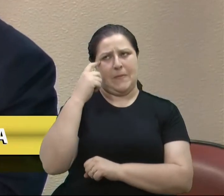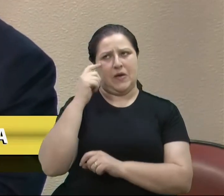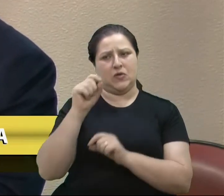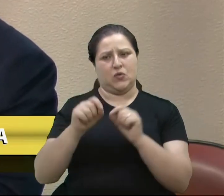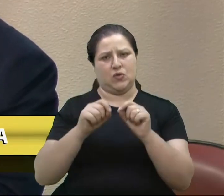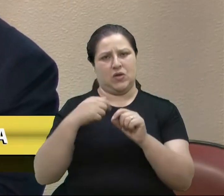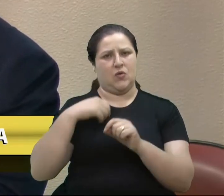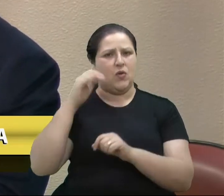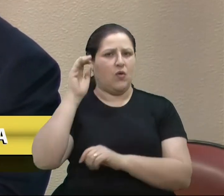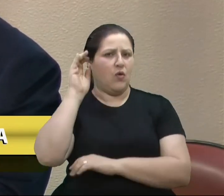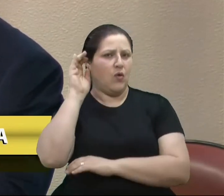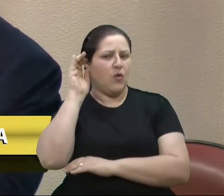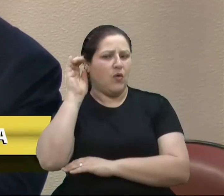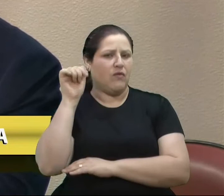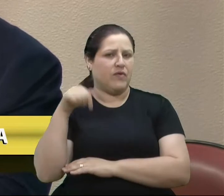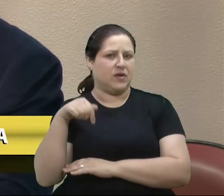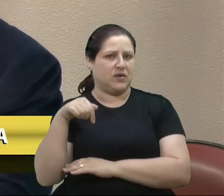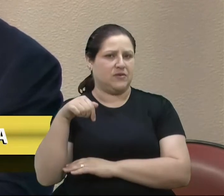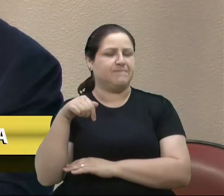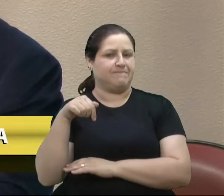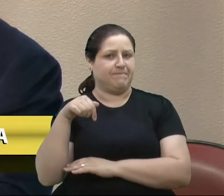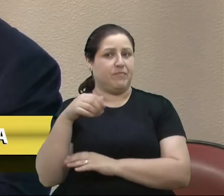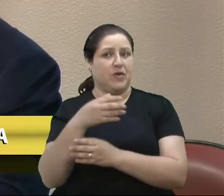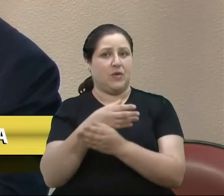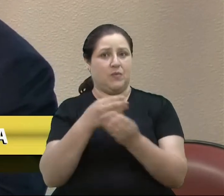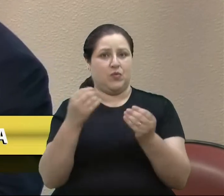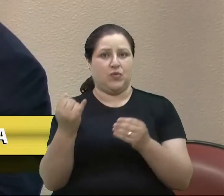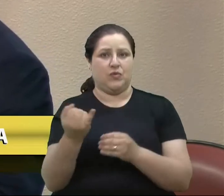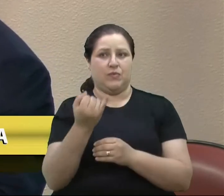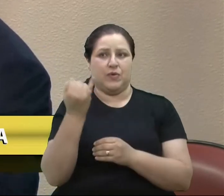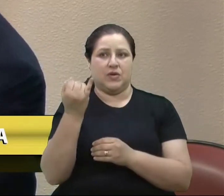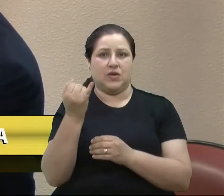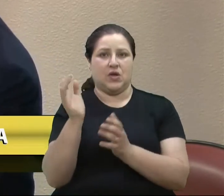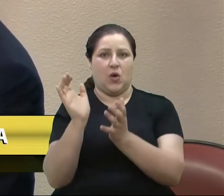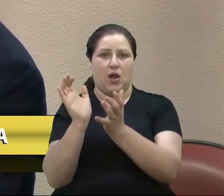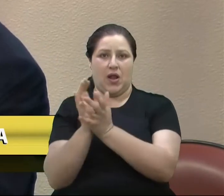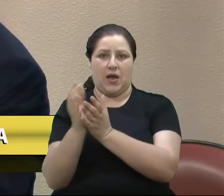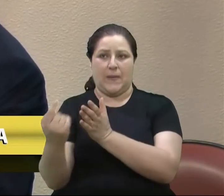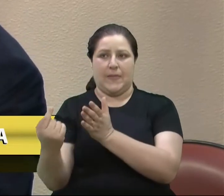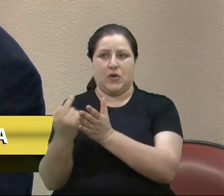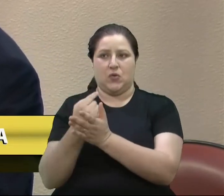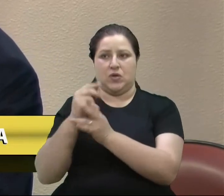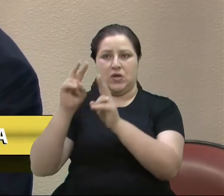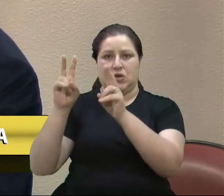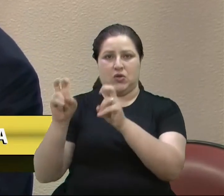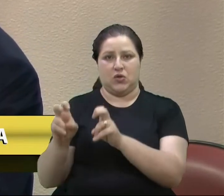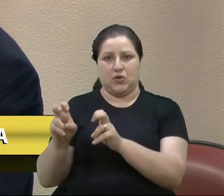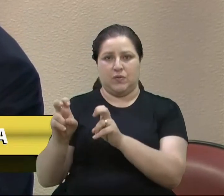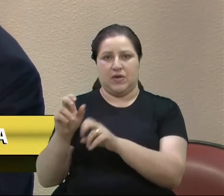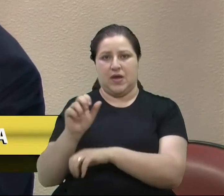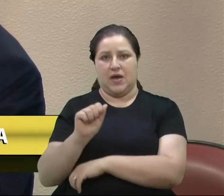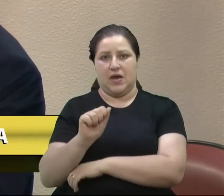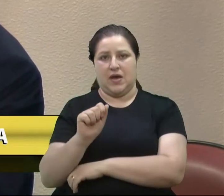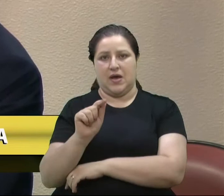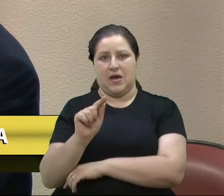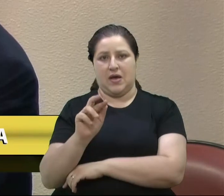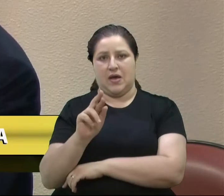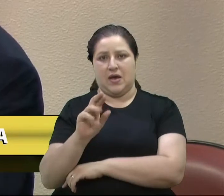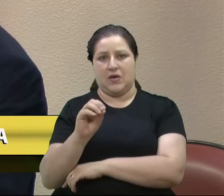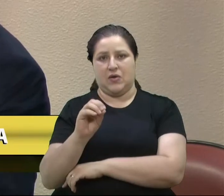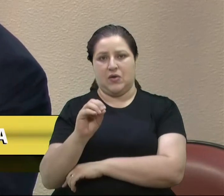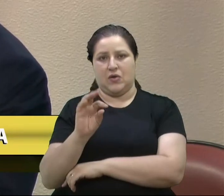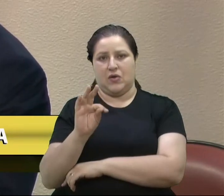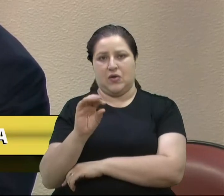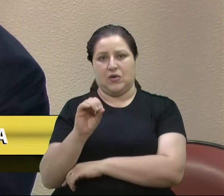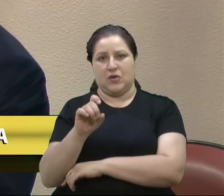eu ouvi aqui, e é muito oportuno o questionamento dos colegas, tanto na questão dos agrotóxicos, que eu também